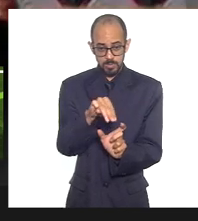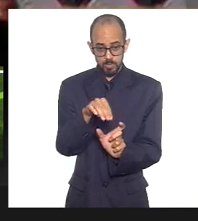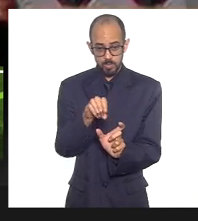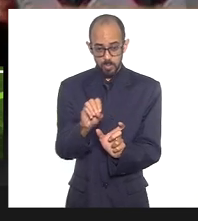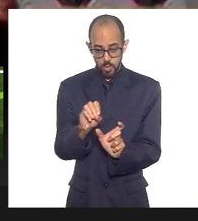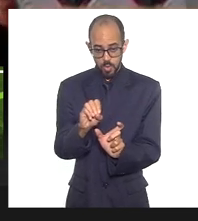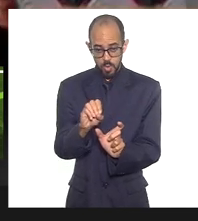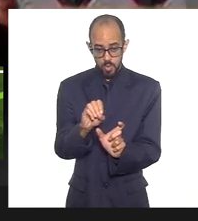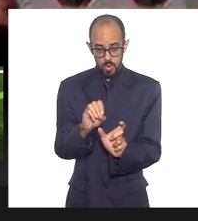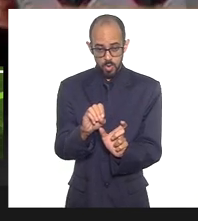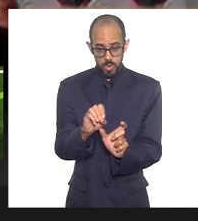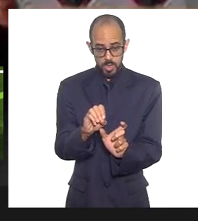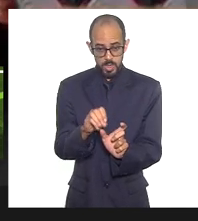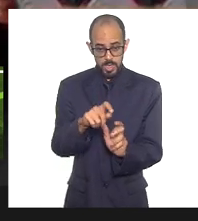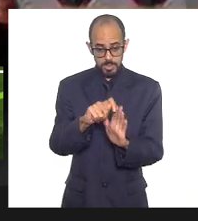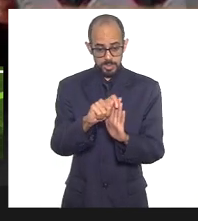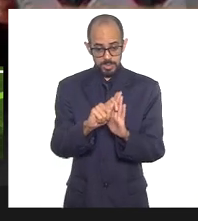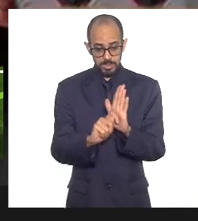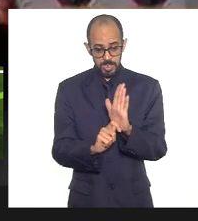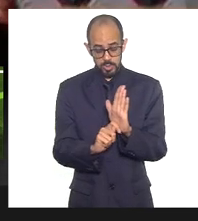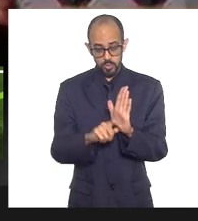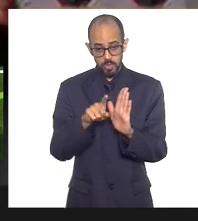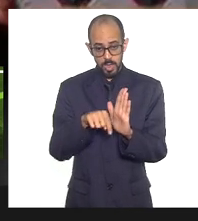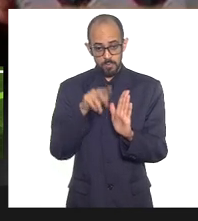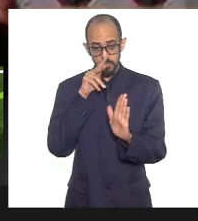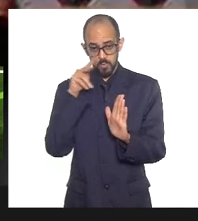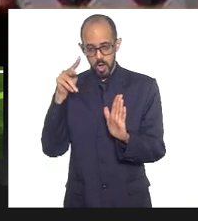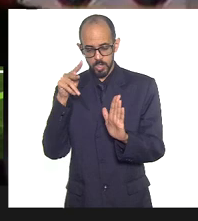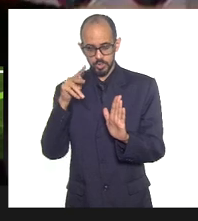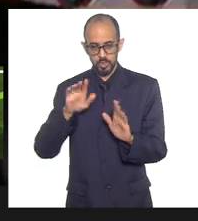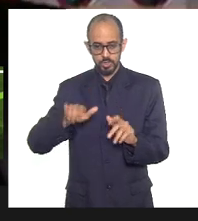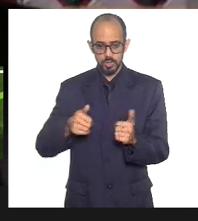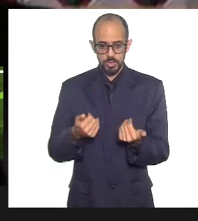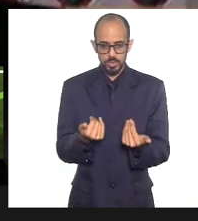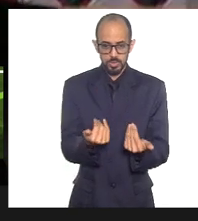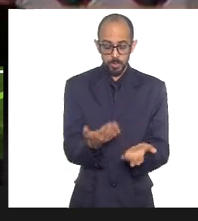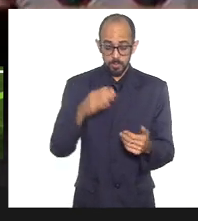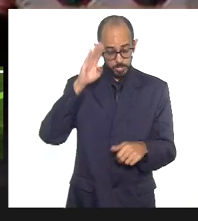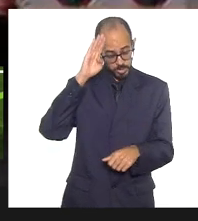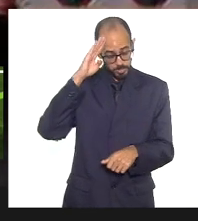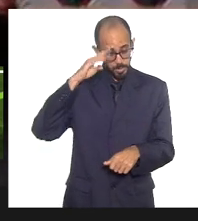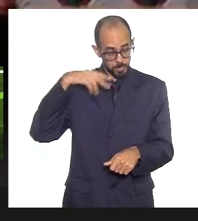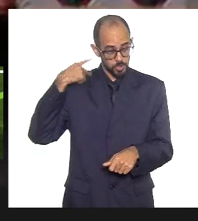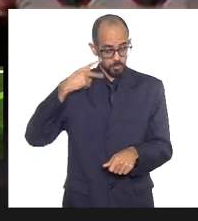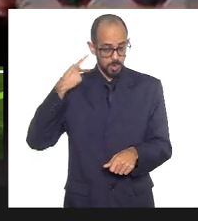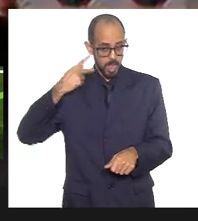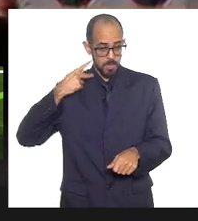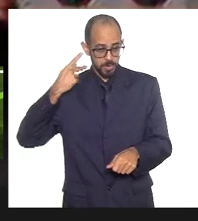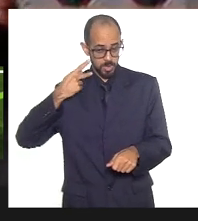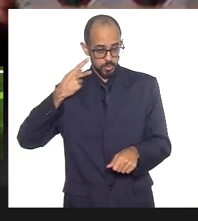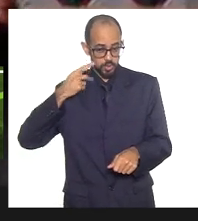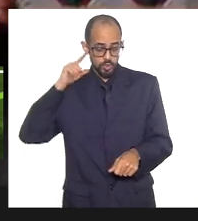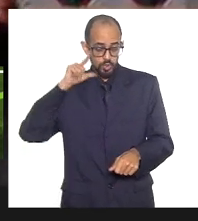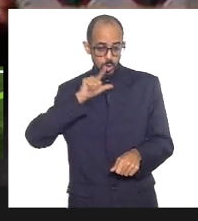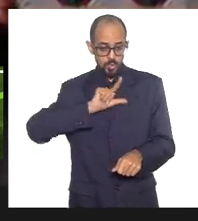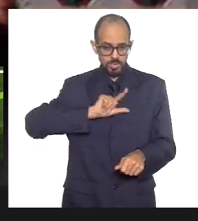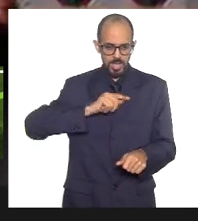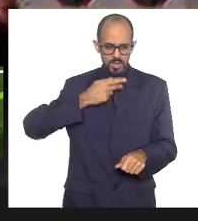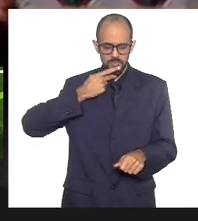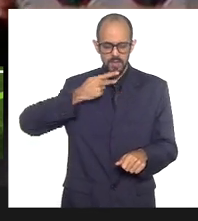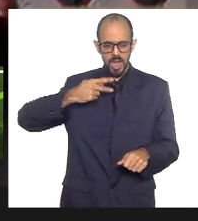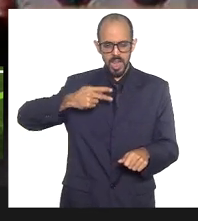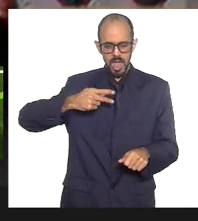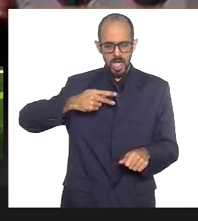negação desse processo ainda é muito forte, principalmente no parlamento. A gente tem conseguido trazer esse tema para o